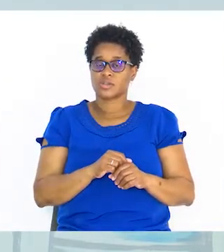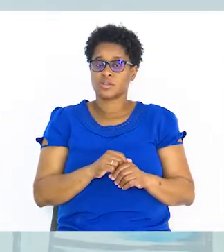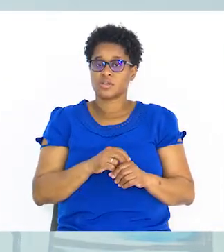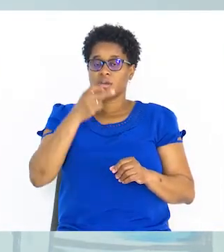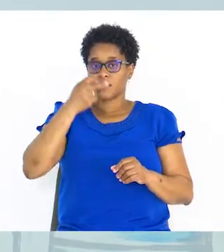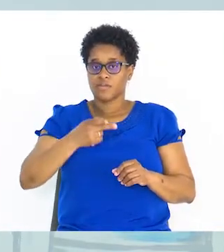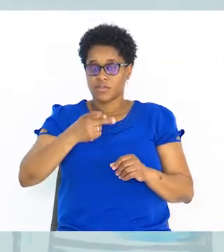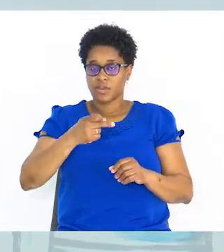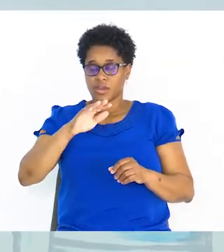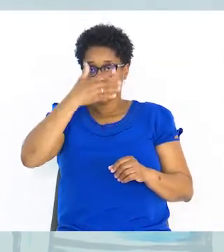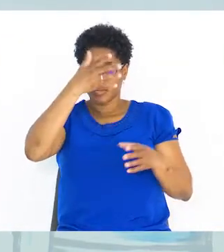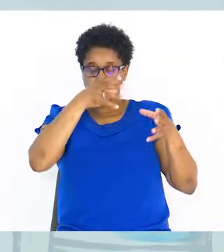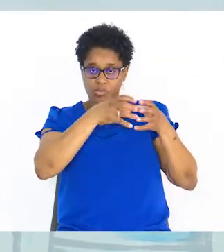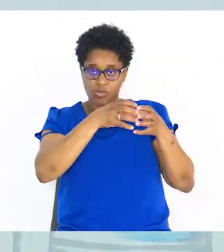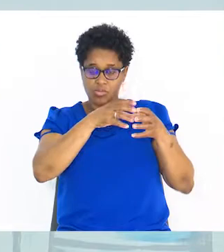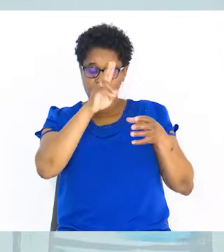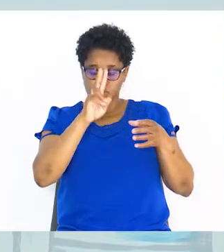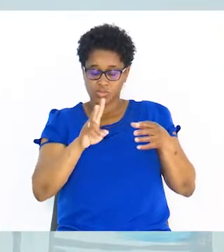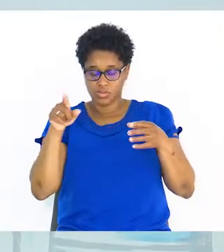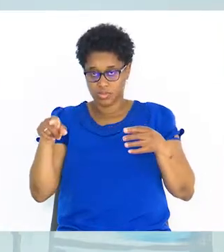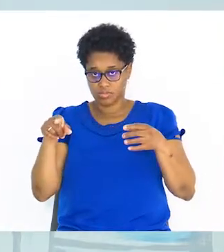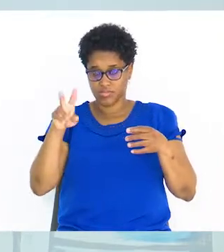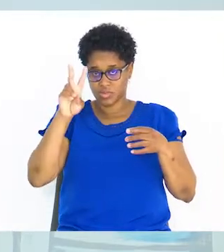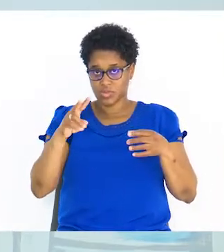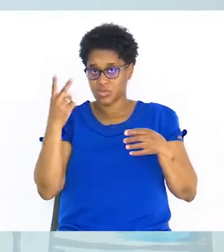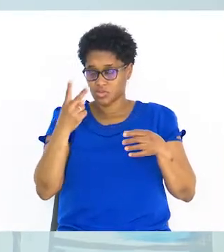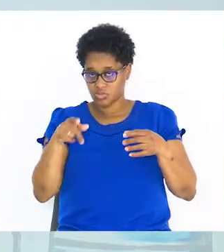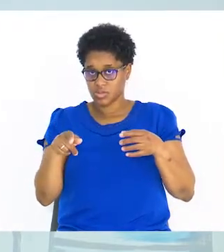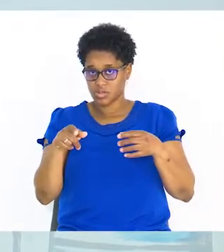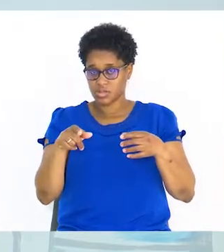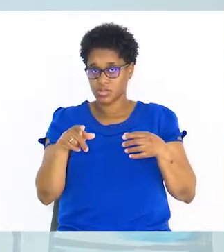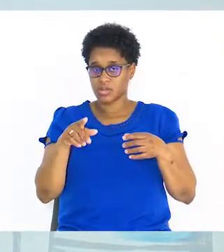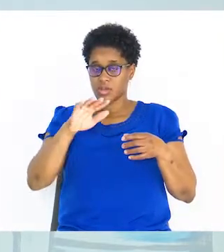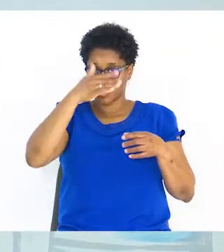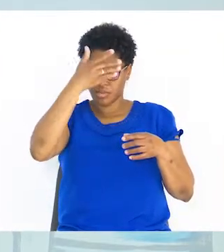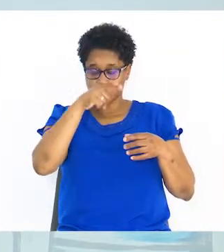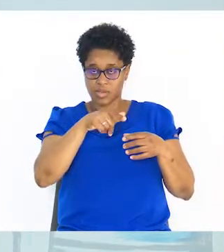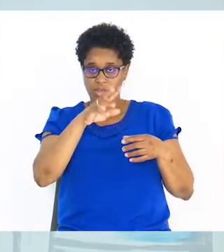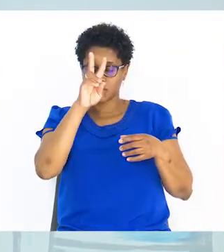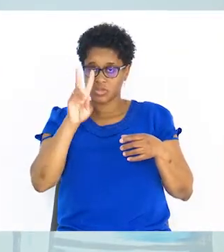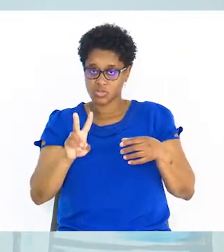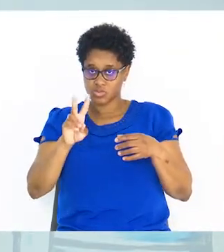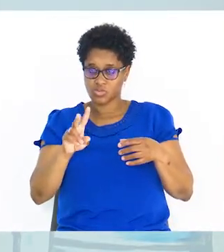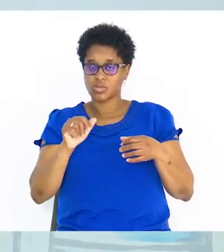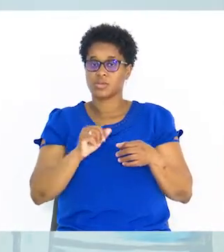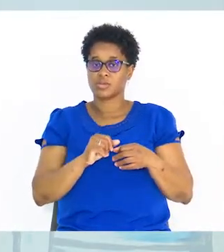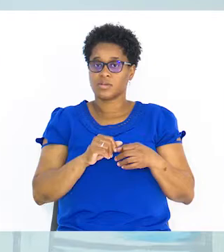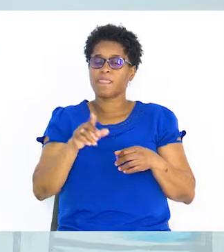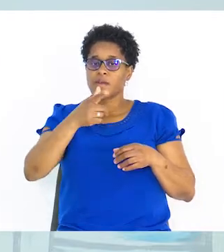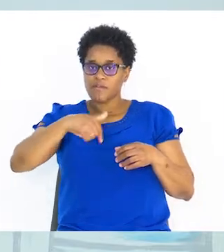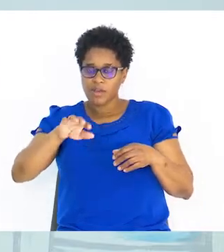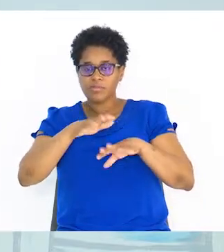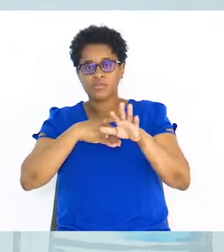x fica no primeiro membro. A segunda inequação. Temos aqui duas inequações. A primeira inequação e a segunda inequação.